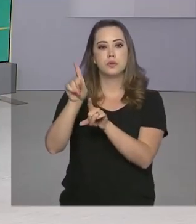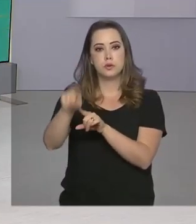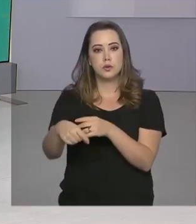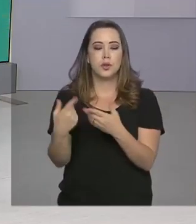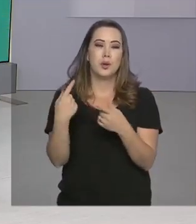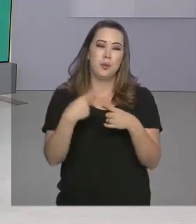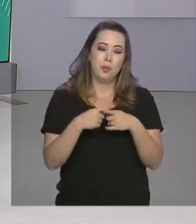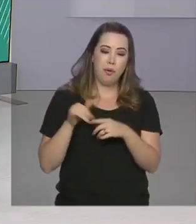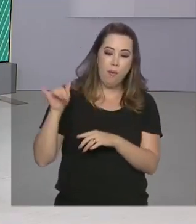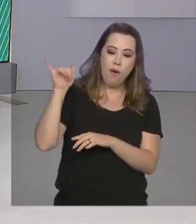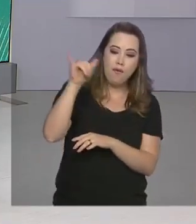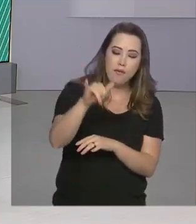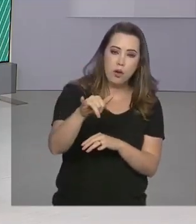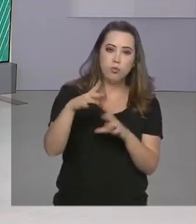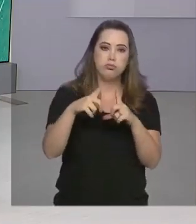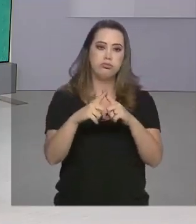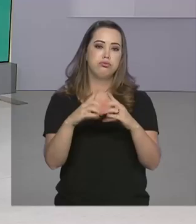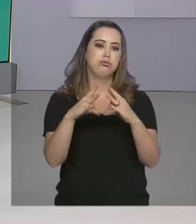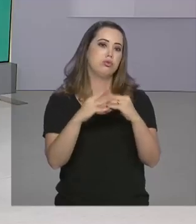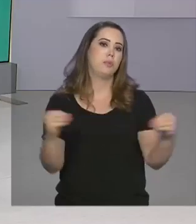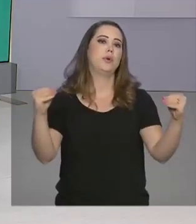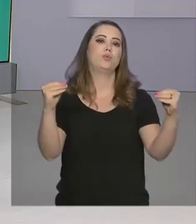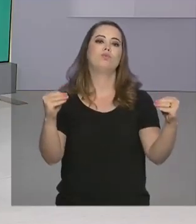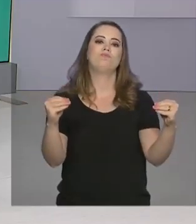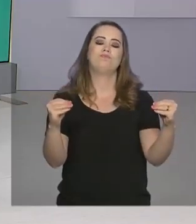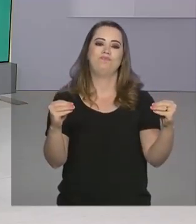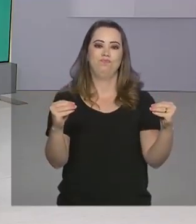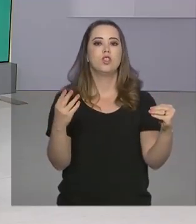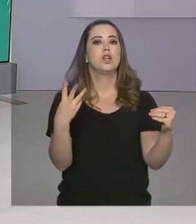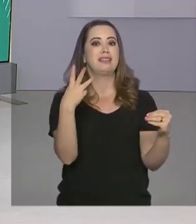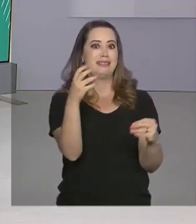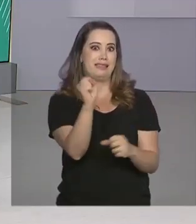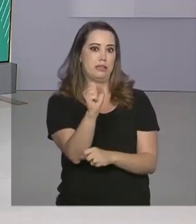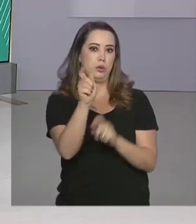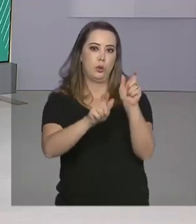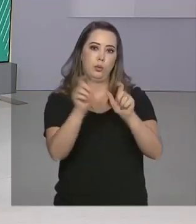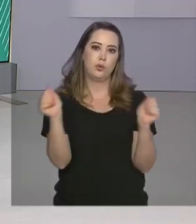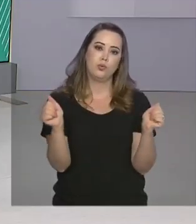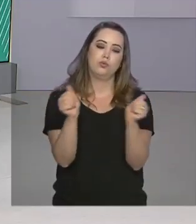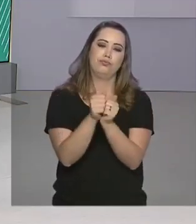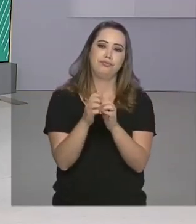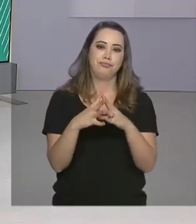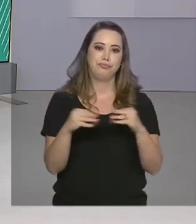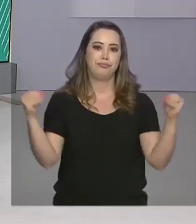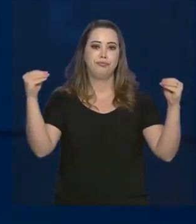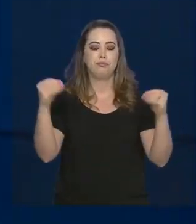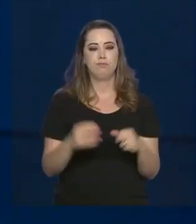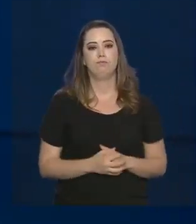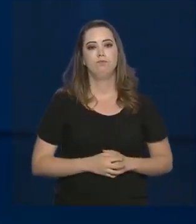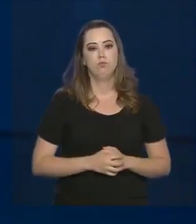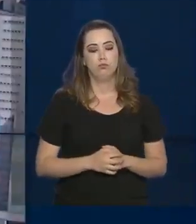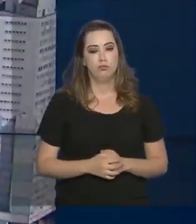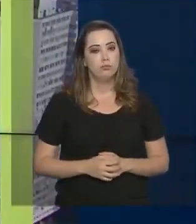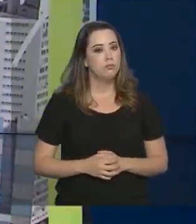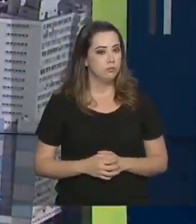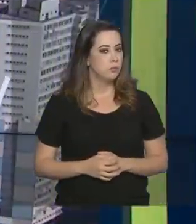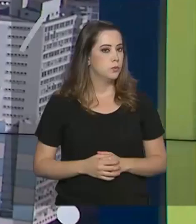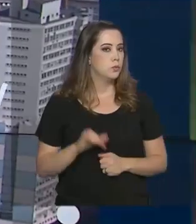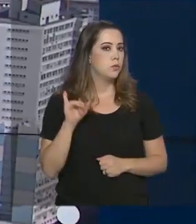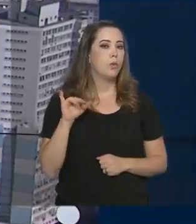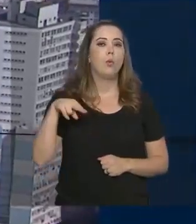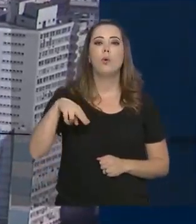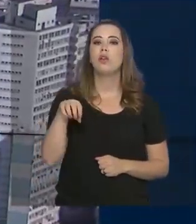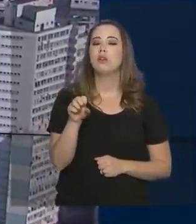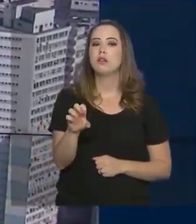desapareceu na noite da última segunda-feira, com 38 pessoas a bordo. O INSS criou um novo